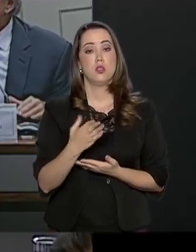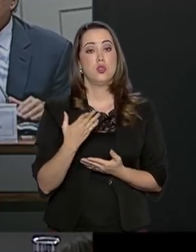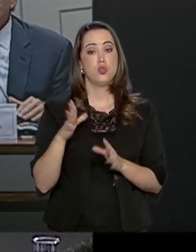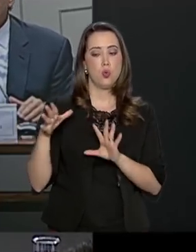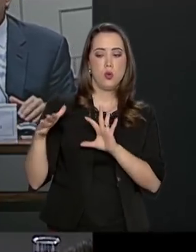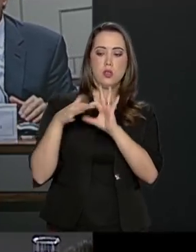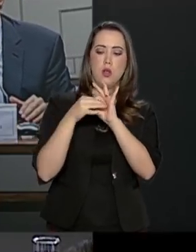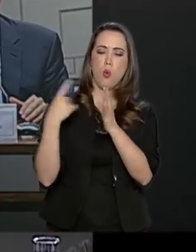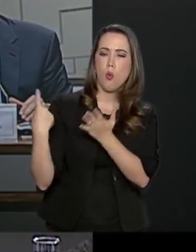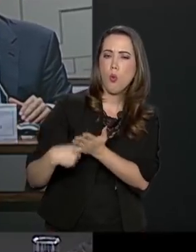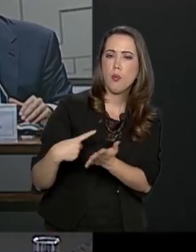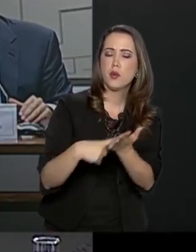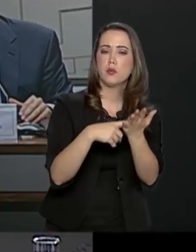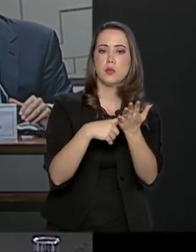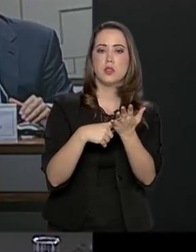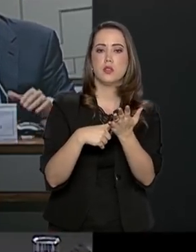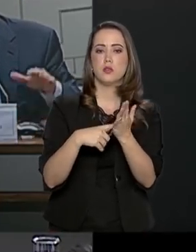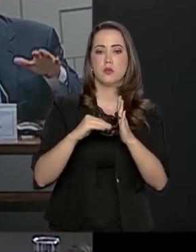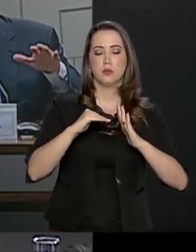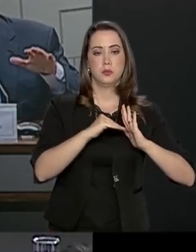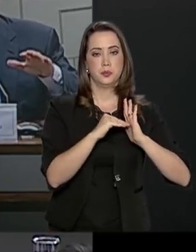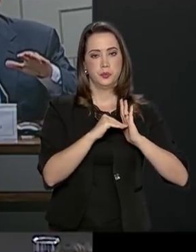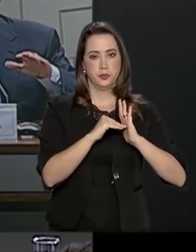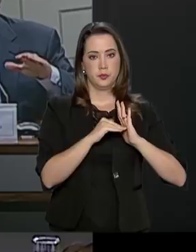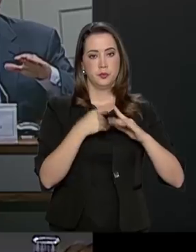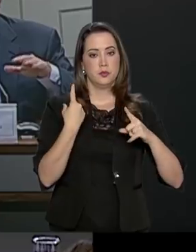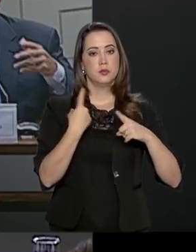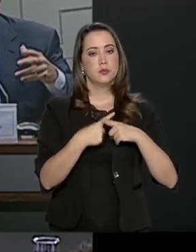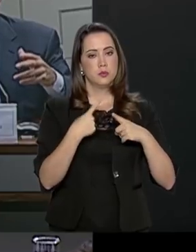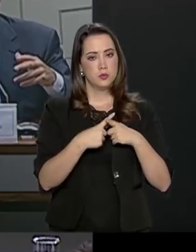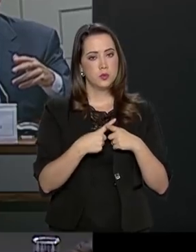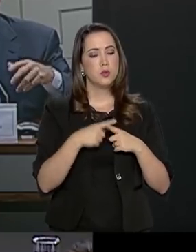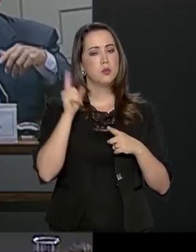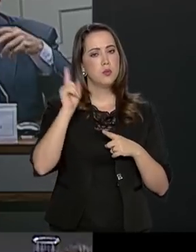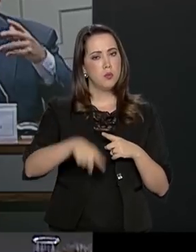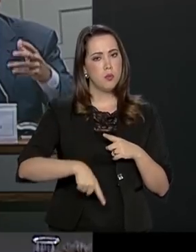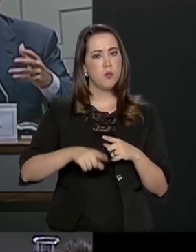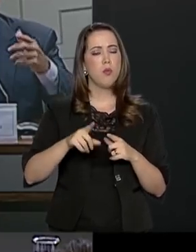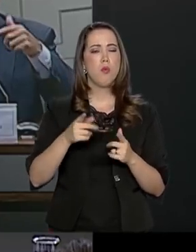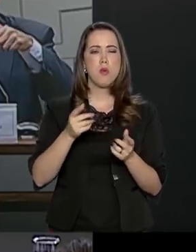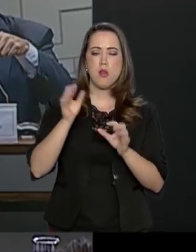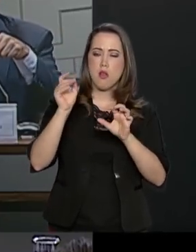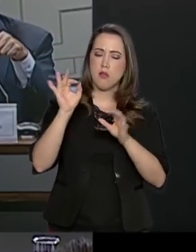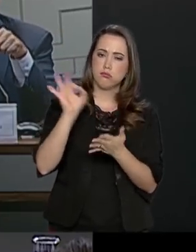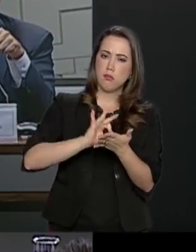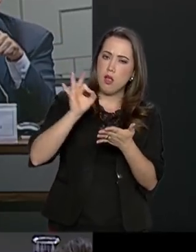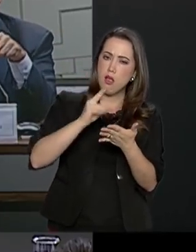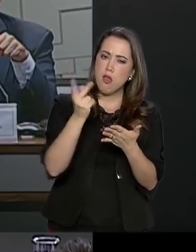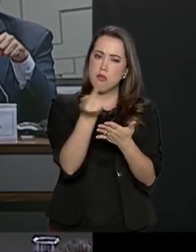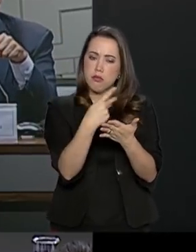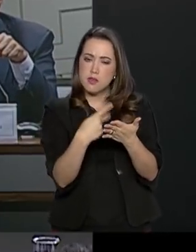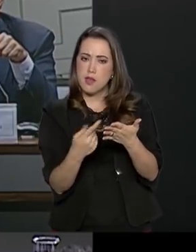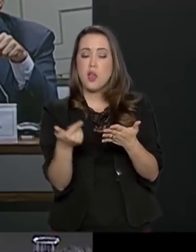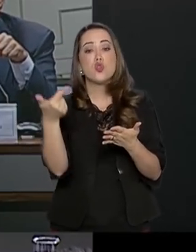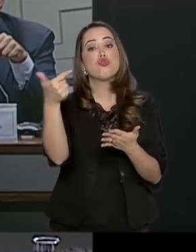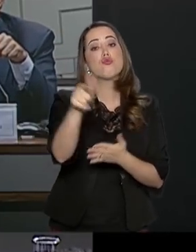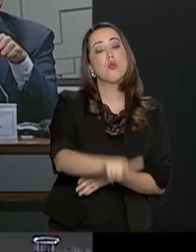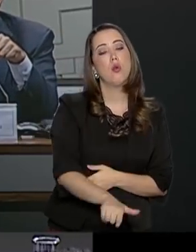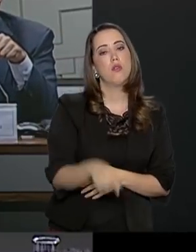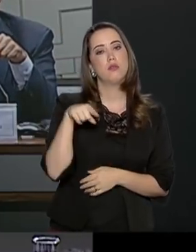o pacto federativo para o Senado. Porque trata-se de redesenhar, não é só salvar esse ano